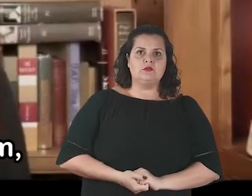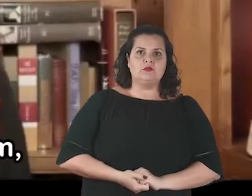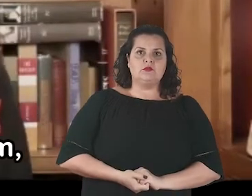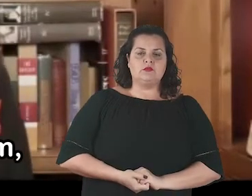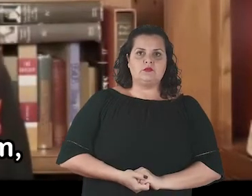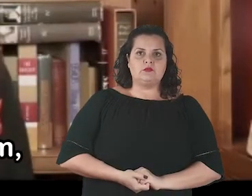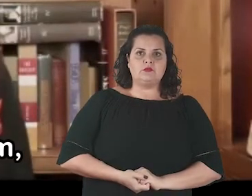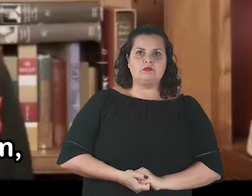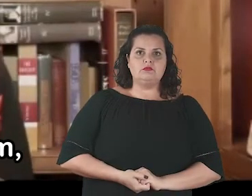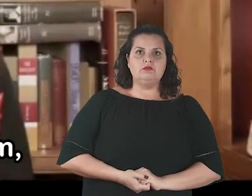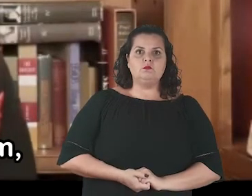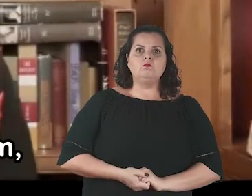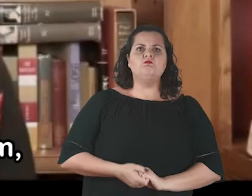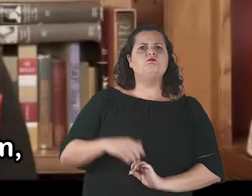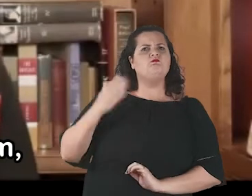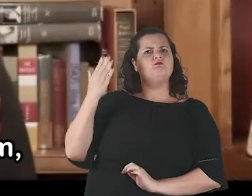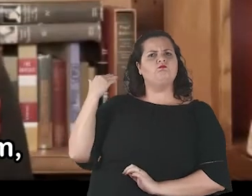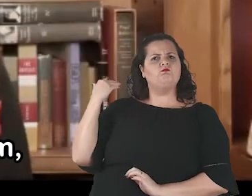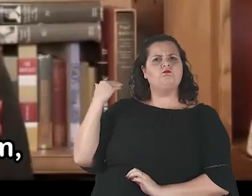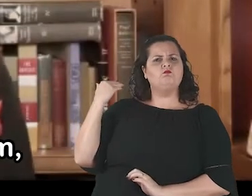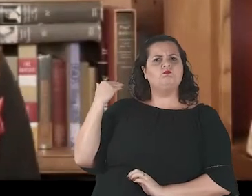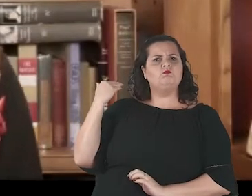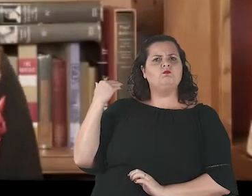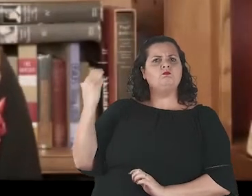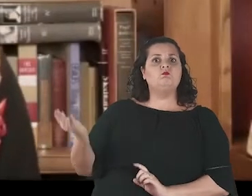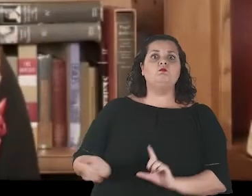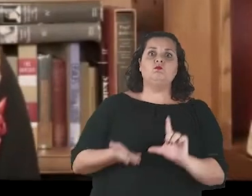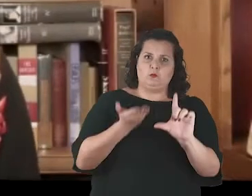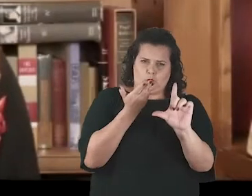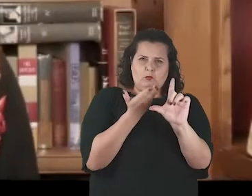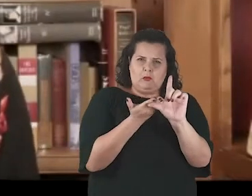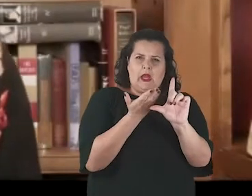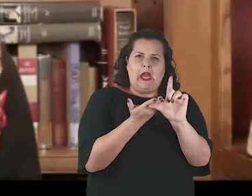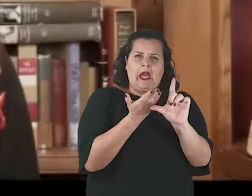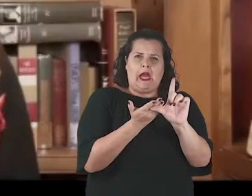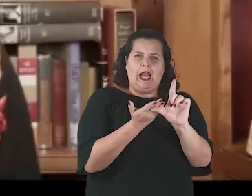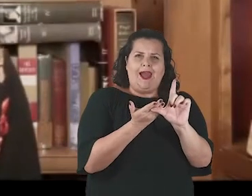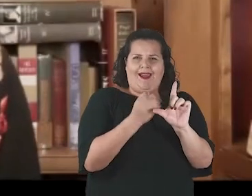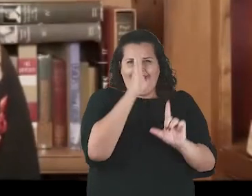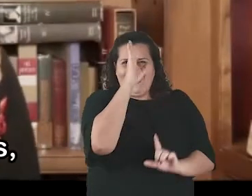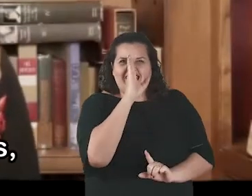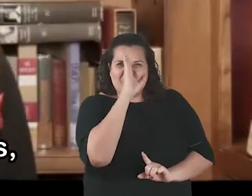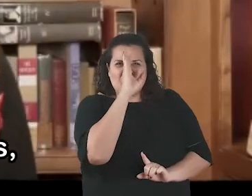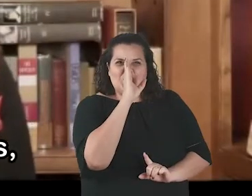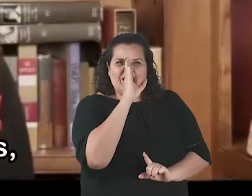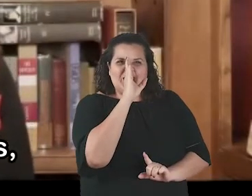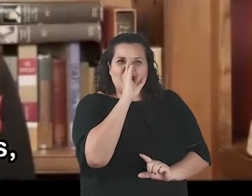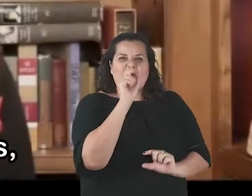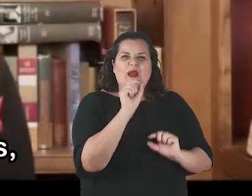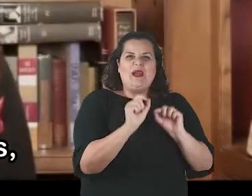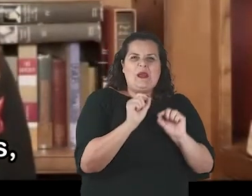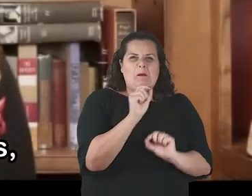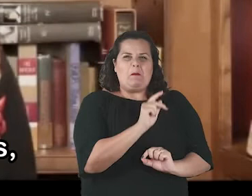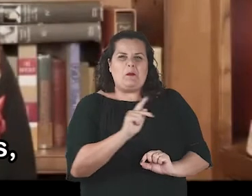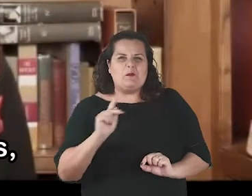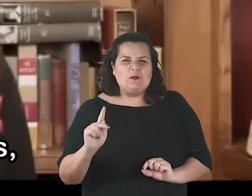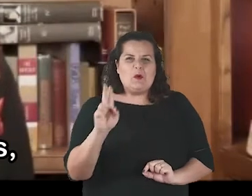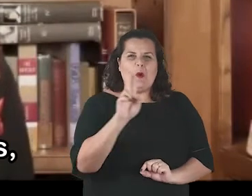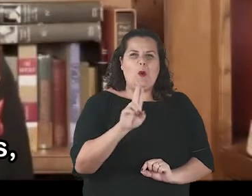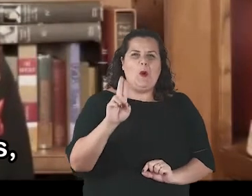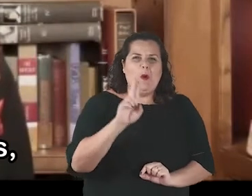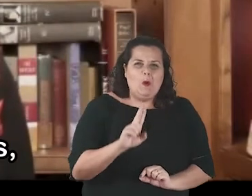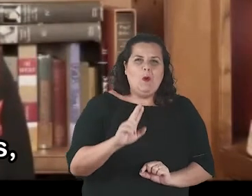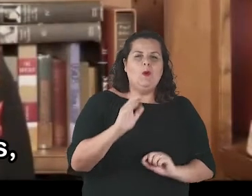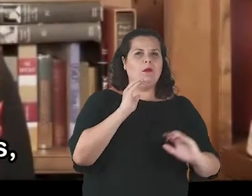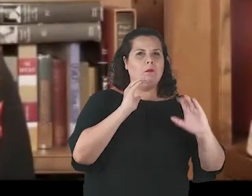época, o Google Classroom, que é o serviço gratuito usado pelos professores para passar tarefas e